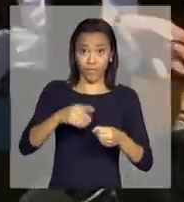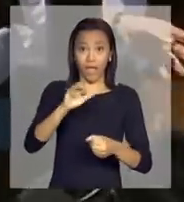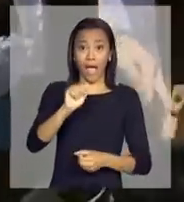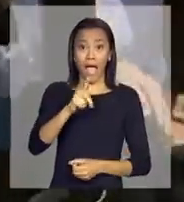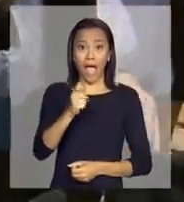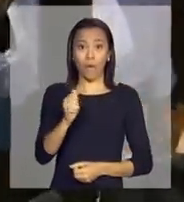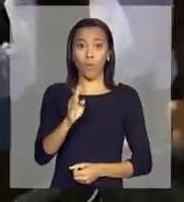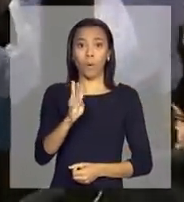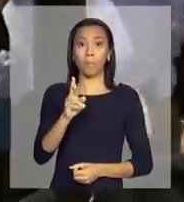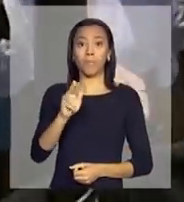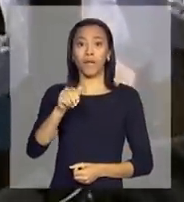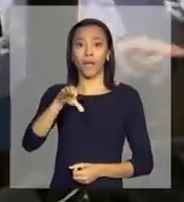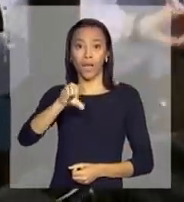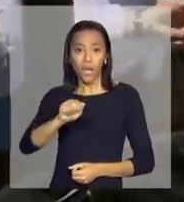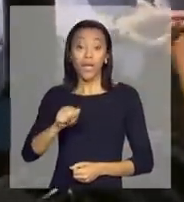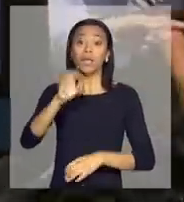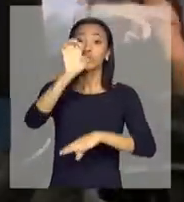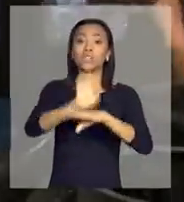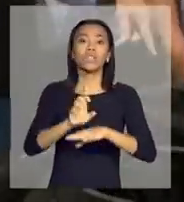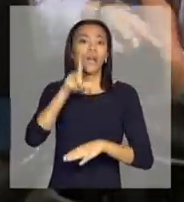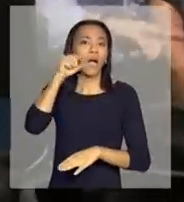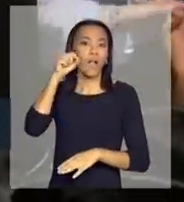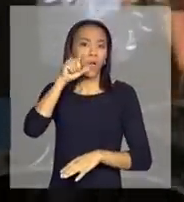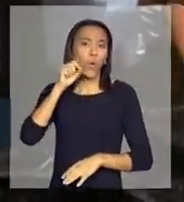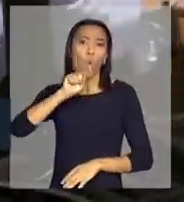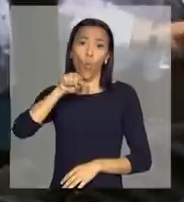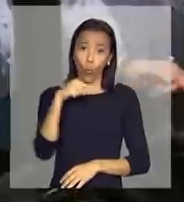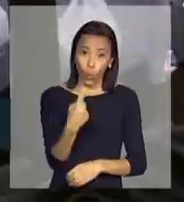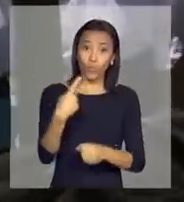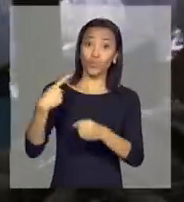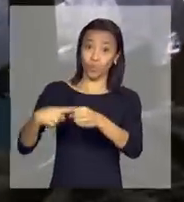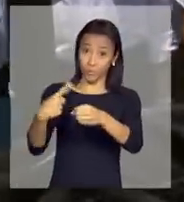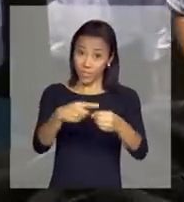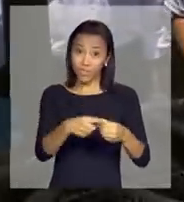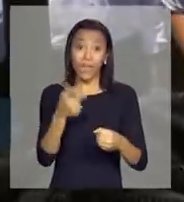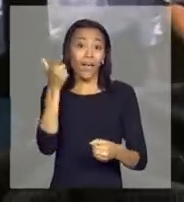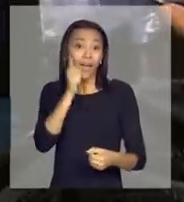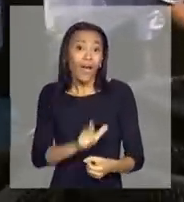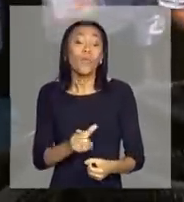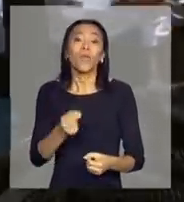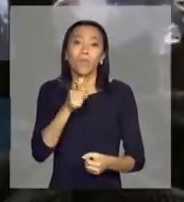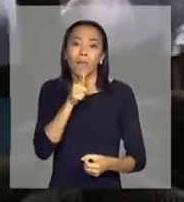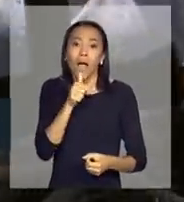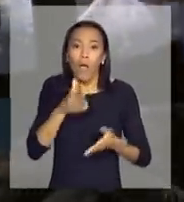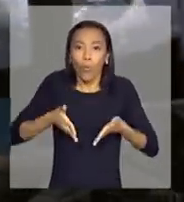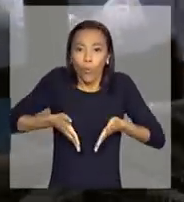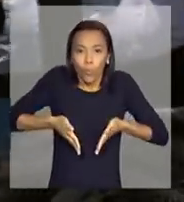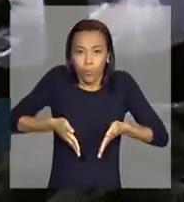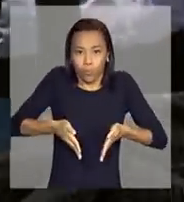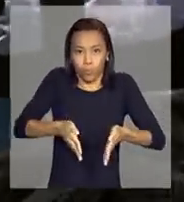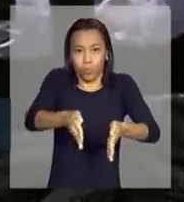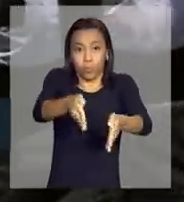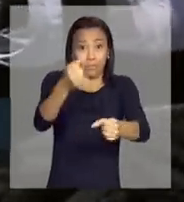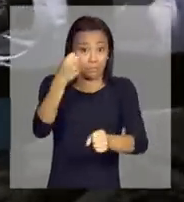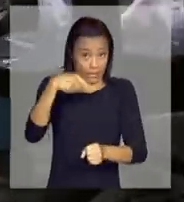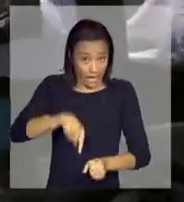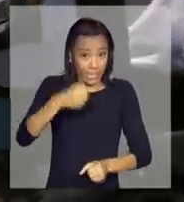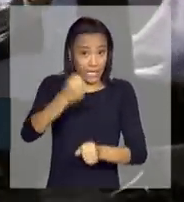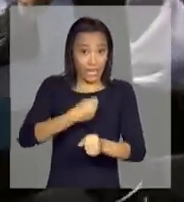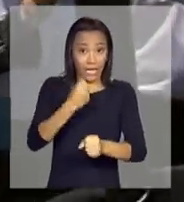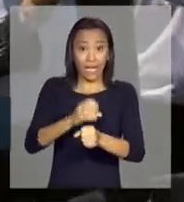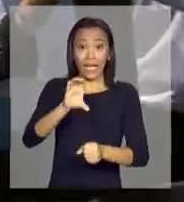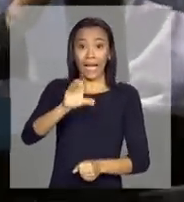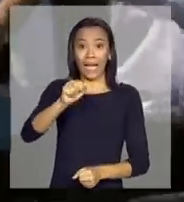a água branca em Alagoas, um dos municípios beneficiados pelo canal do sertão, que é um canal de